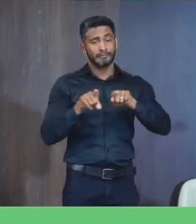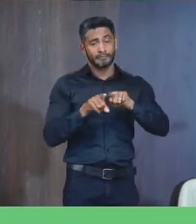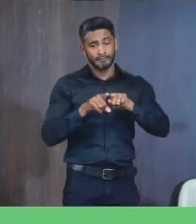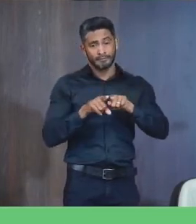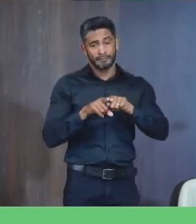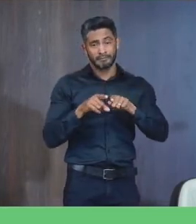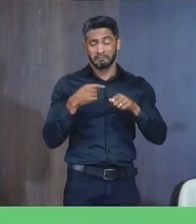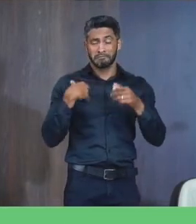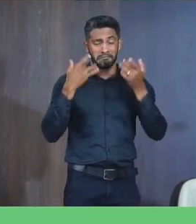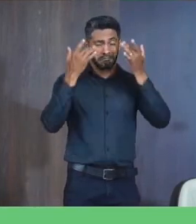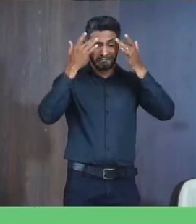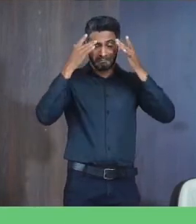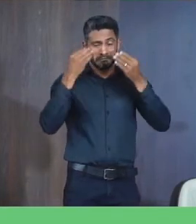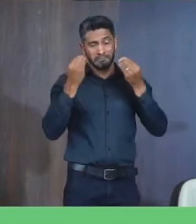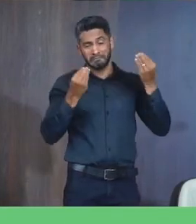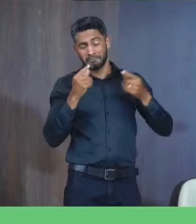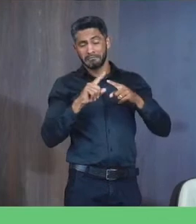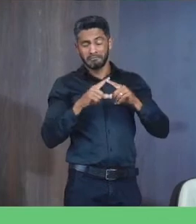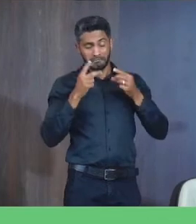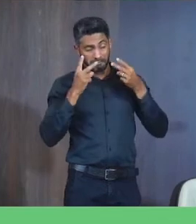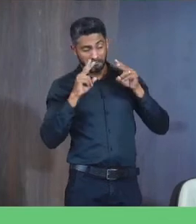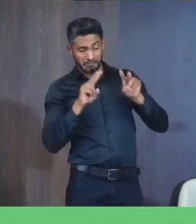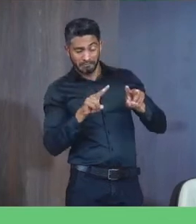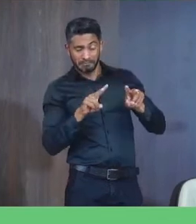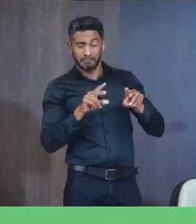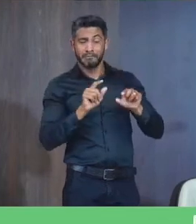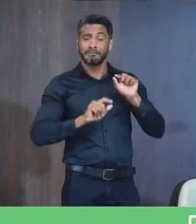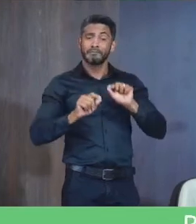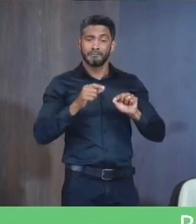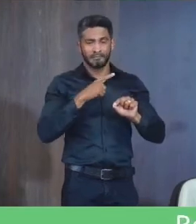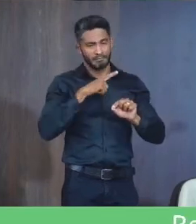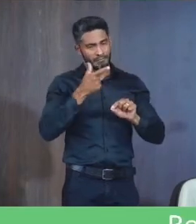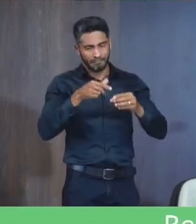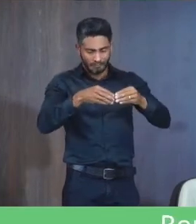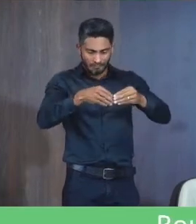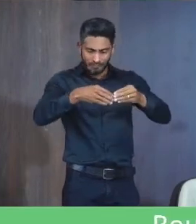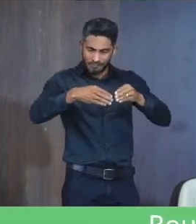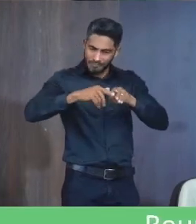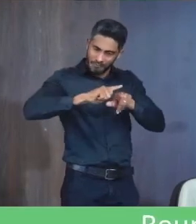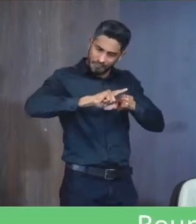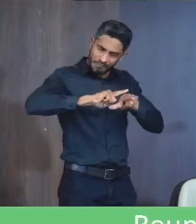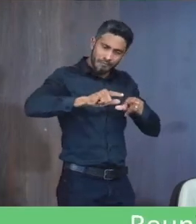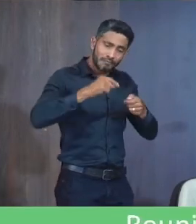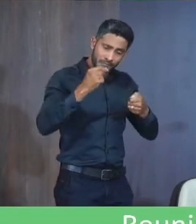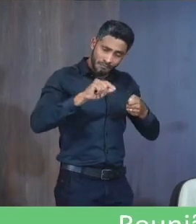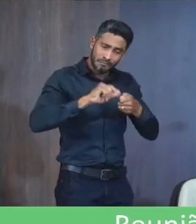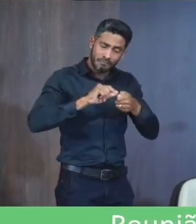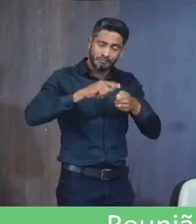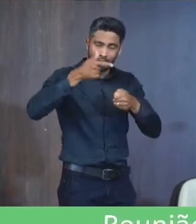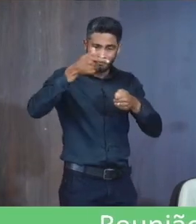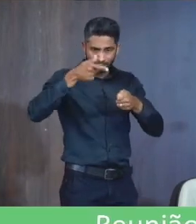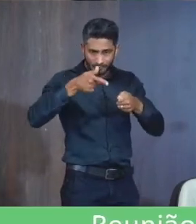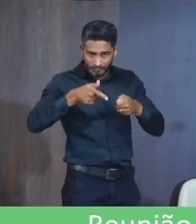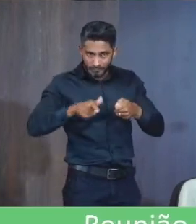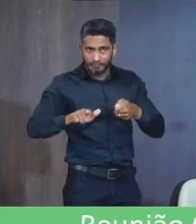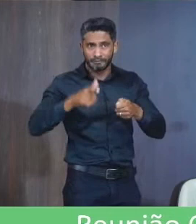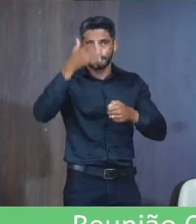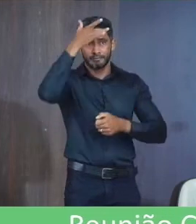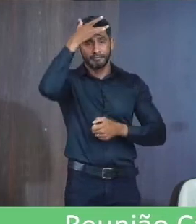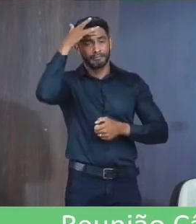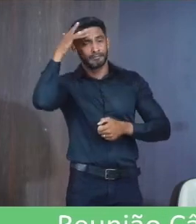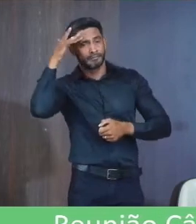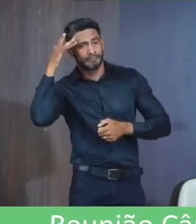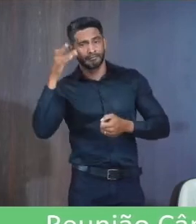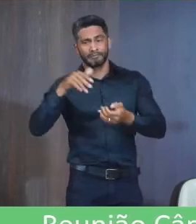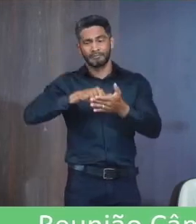Eu não sou Nenhuma perita Mas ao olhar Ali eu vi Que não tem Cascalho Então tem que ser Refeito ali Porque Porque Pessoas estão